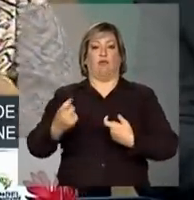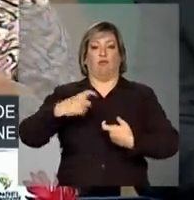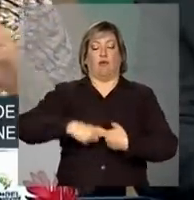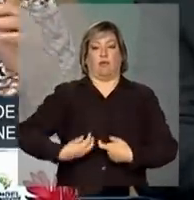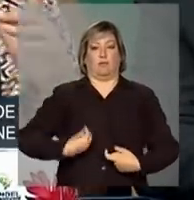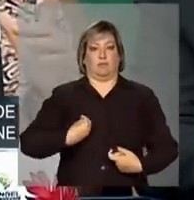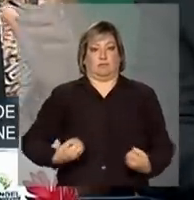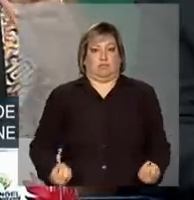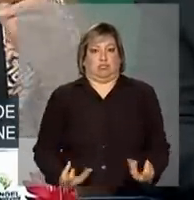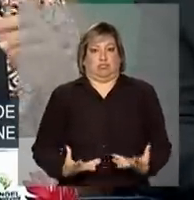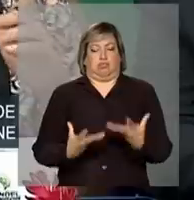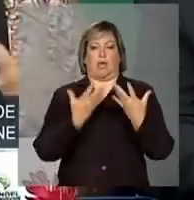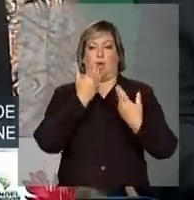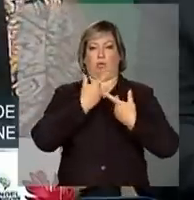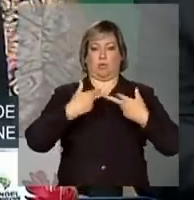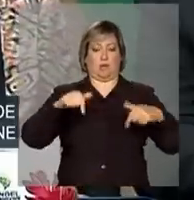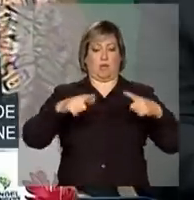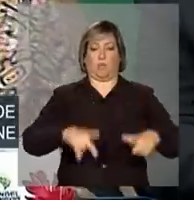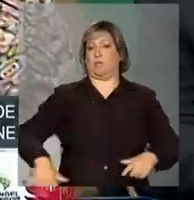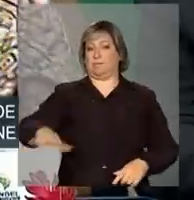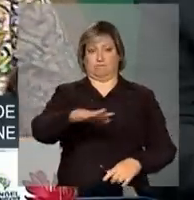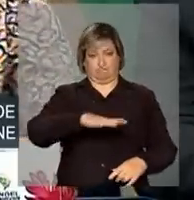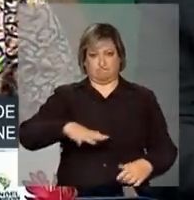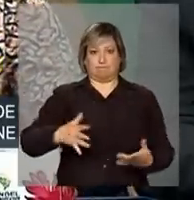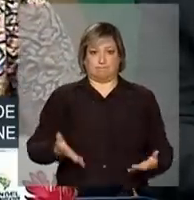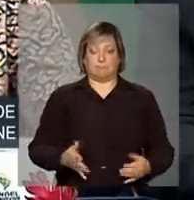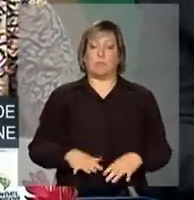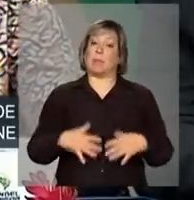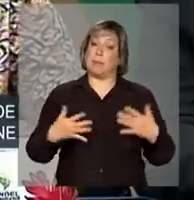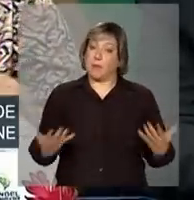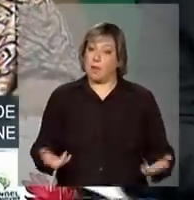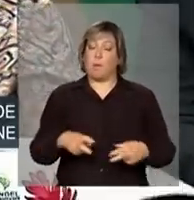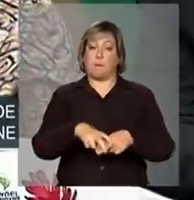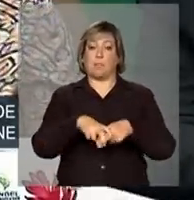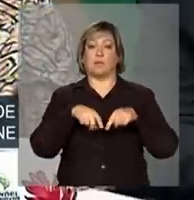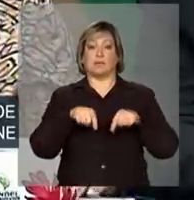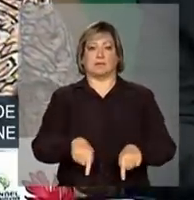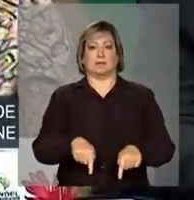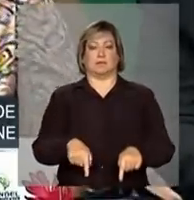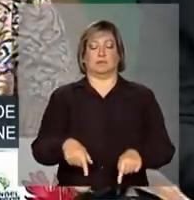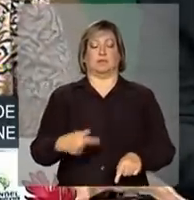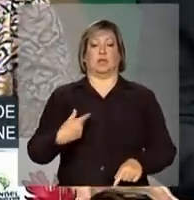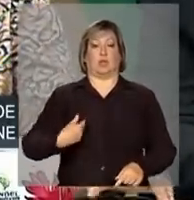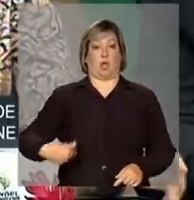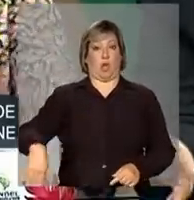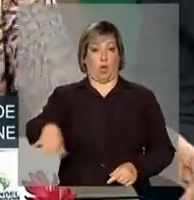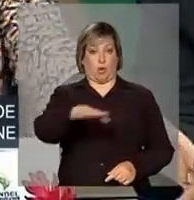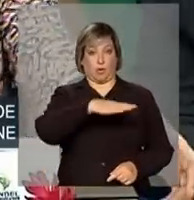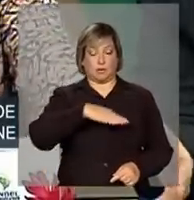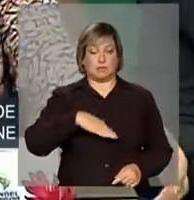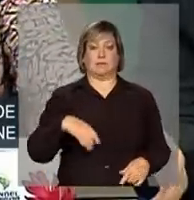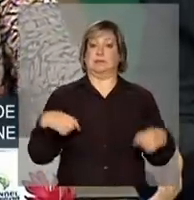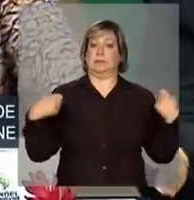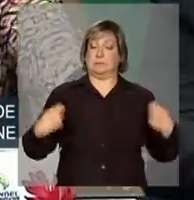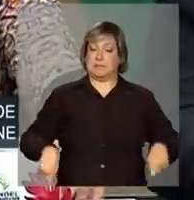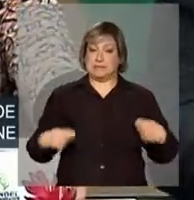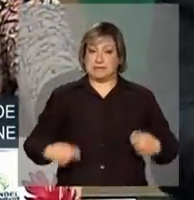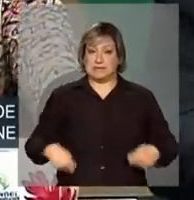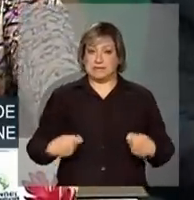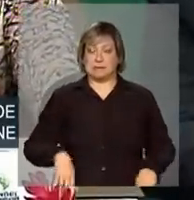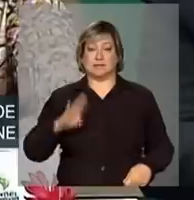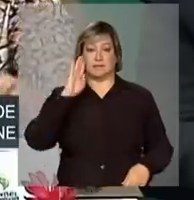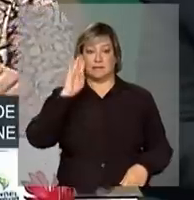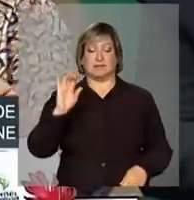atividade produtiva aqui na região. Por isso, nós não só precisamos de